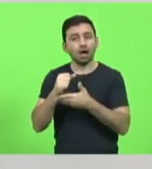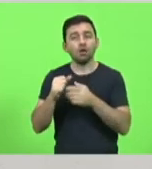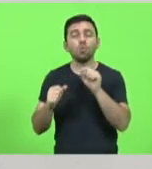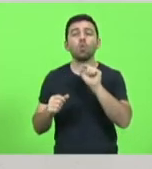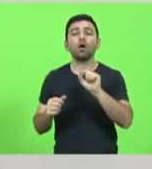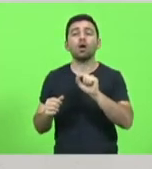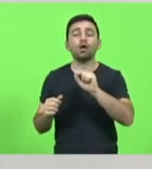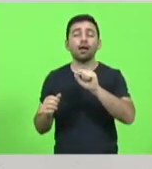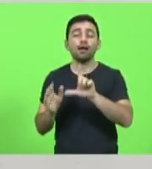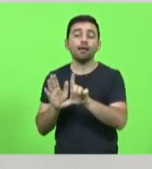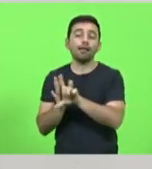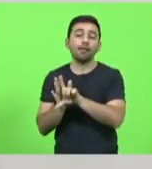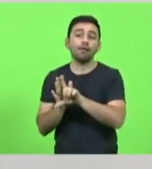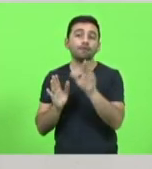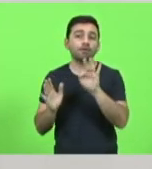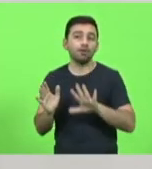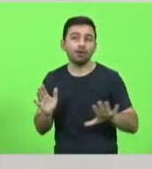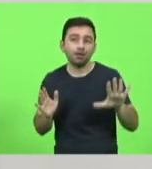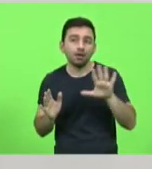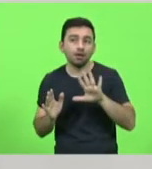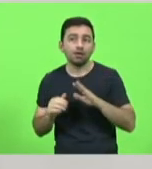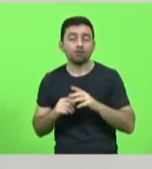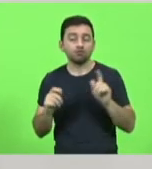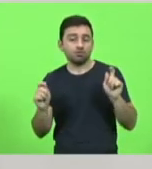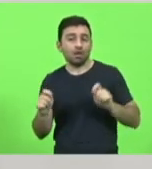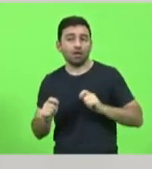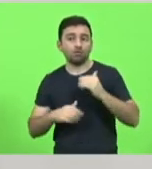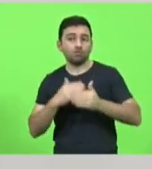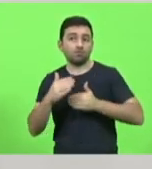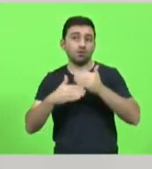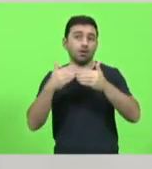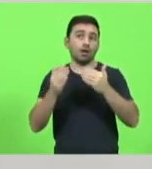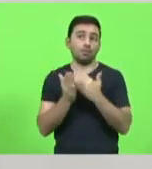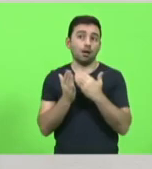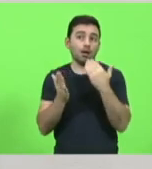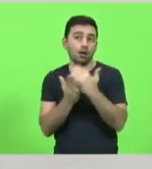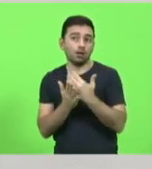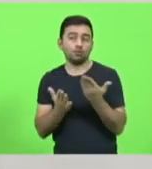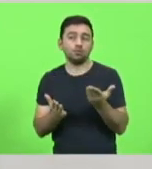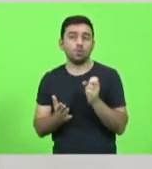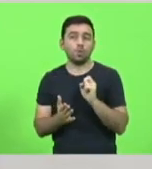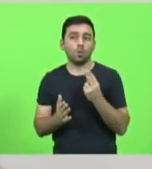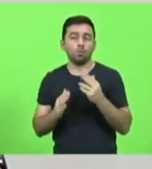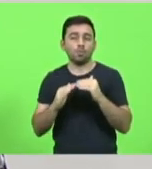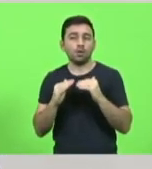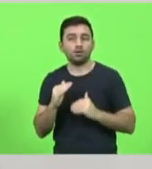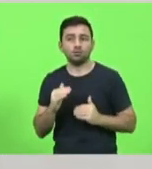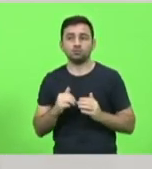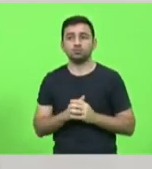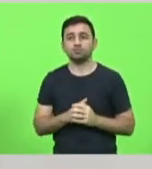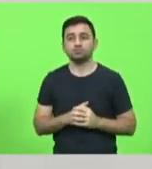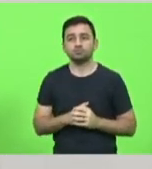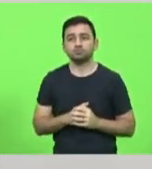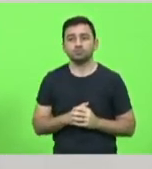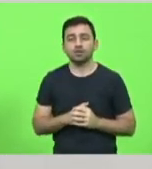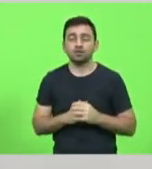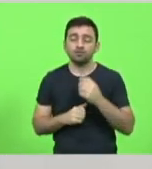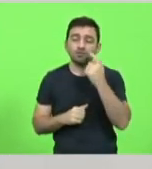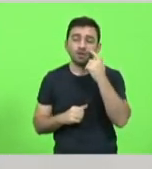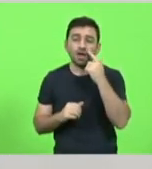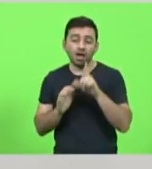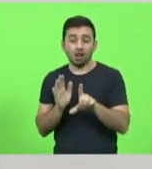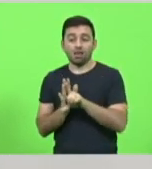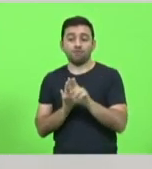dá para avançar mais, dá para avançar menos? Não. O máximo é o que a lei federal estabeleceu. E aí entram as